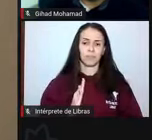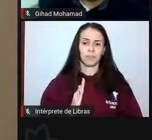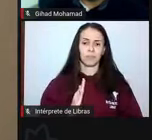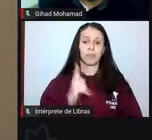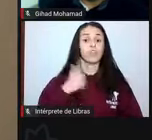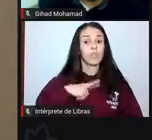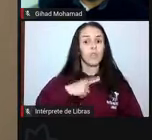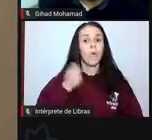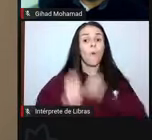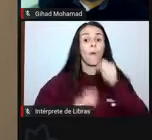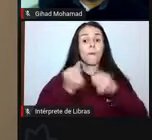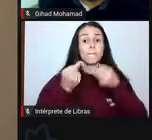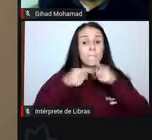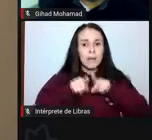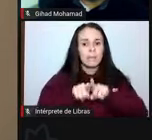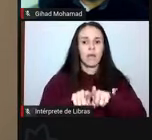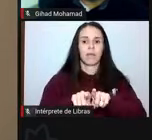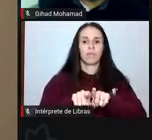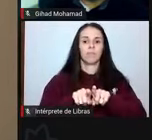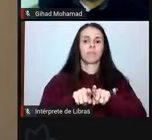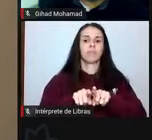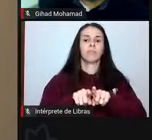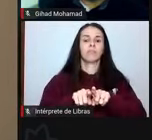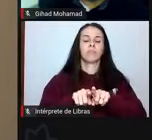parceiras de toda hora